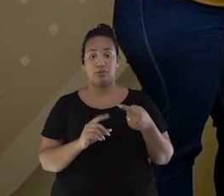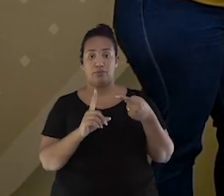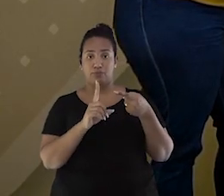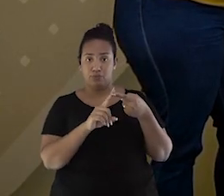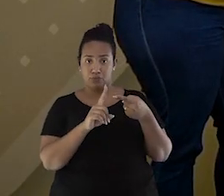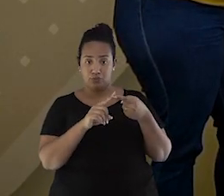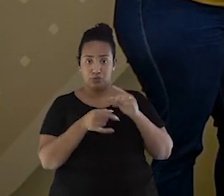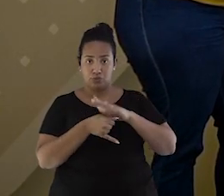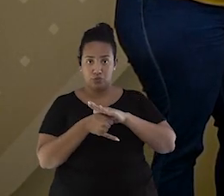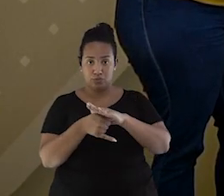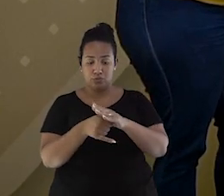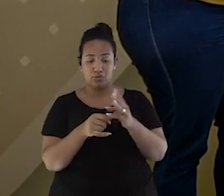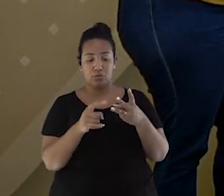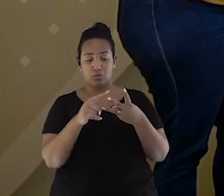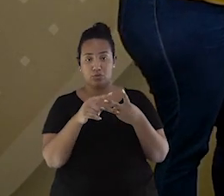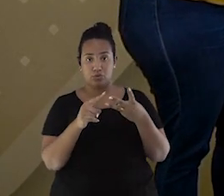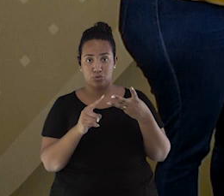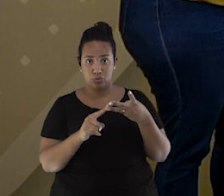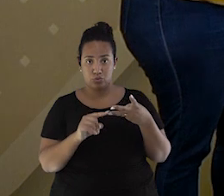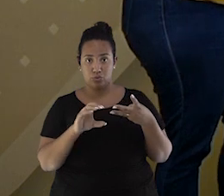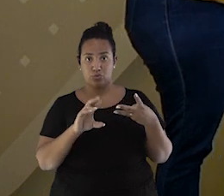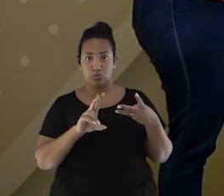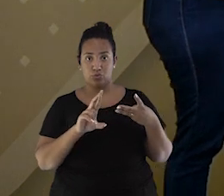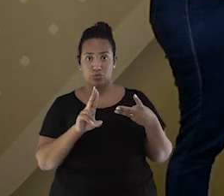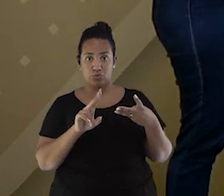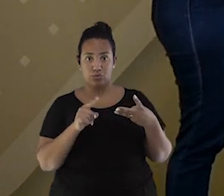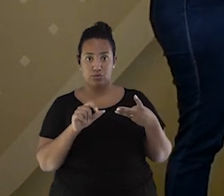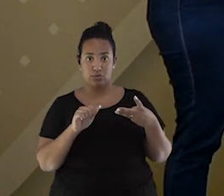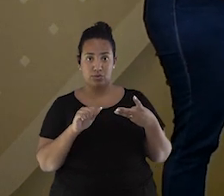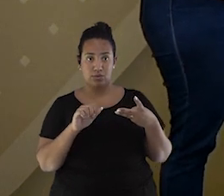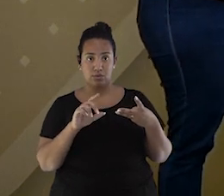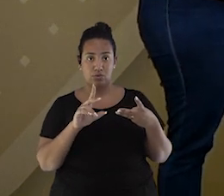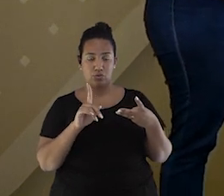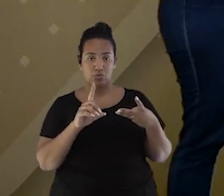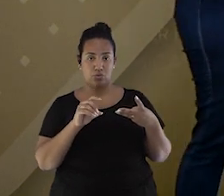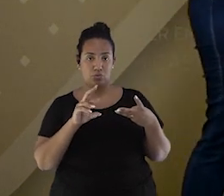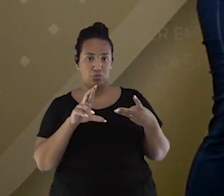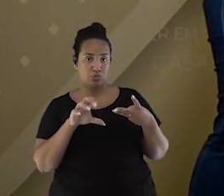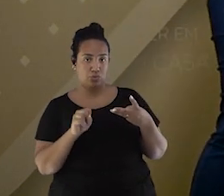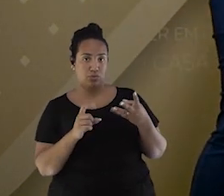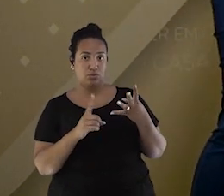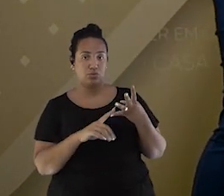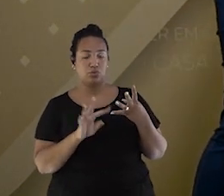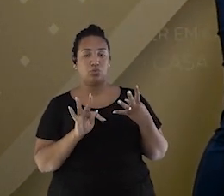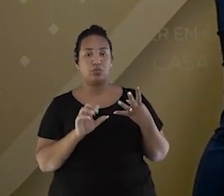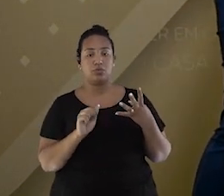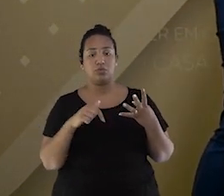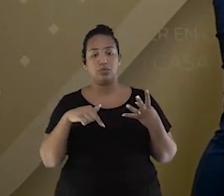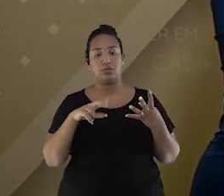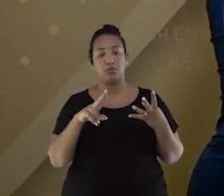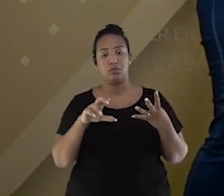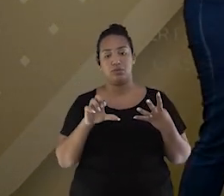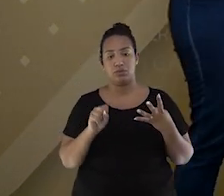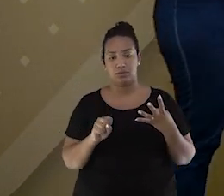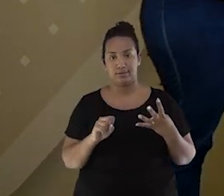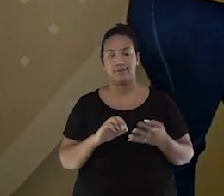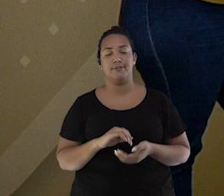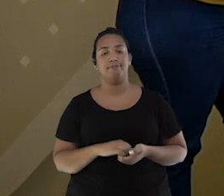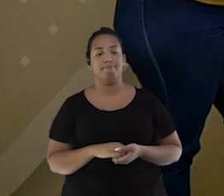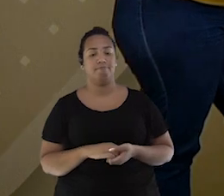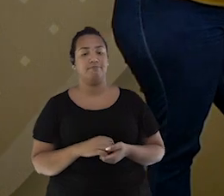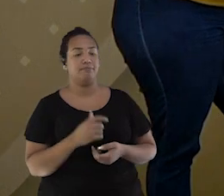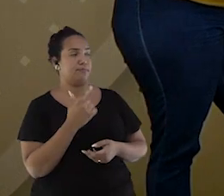cruzadores e um navio tanque. Hmm... G4. G4. Não.